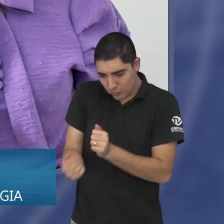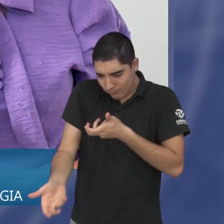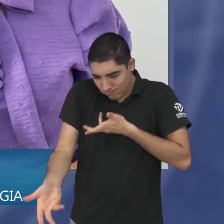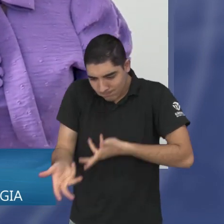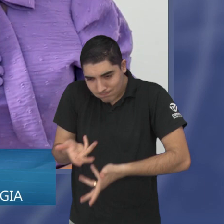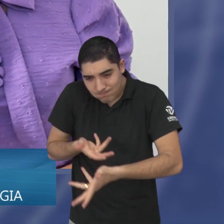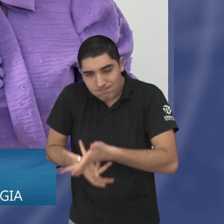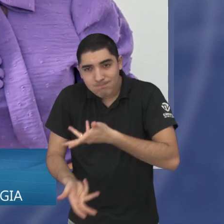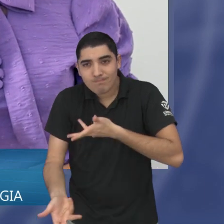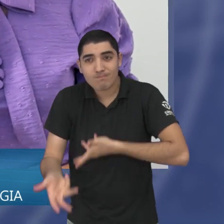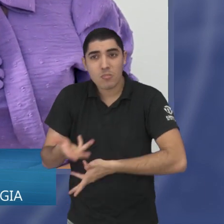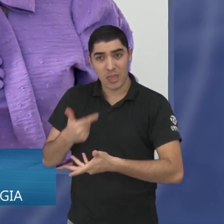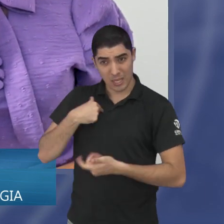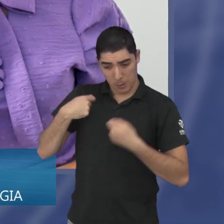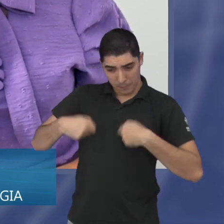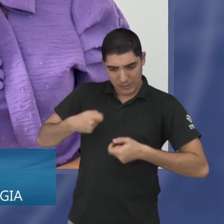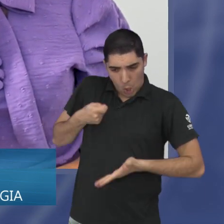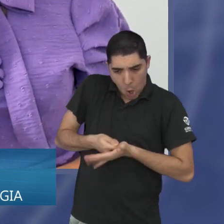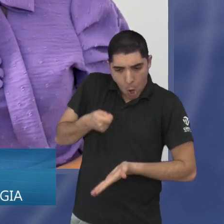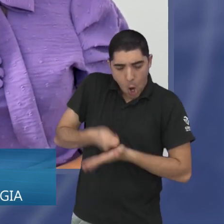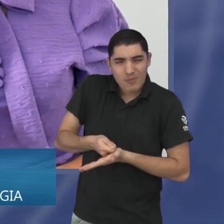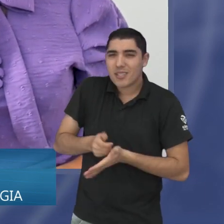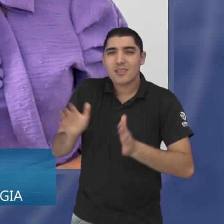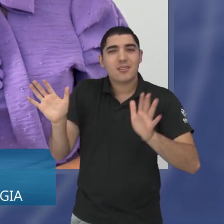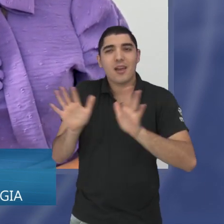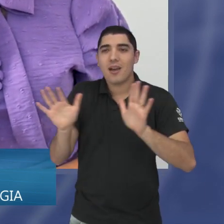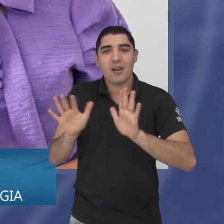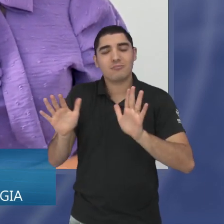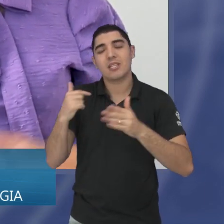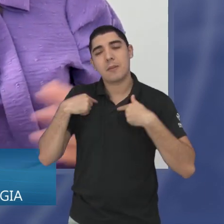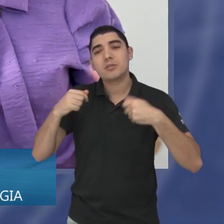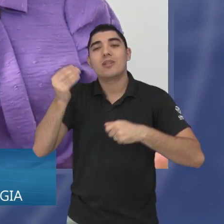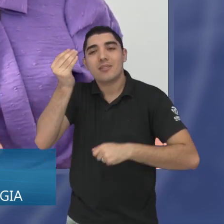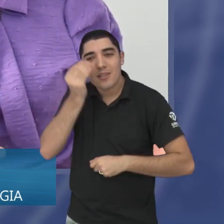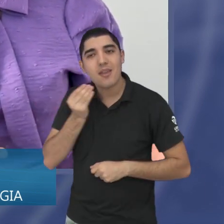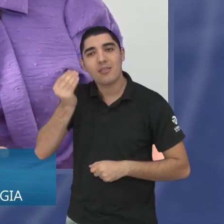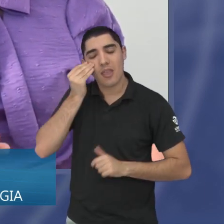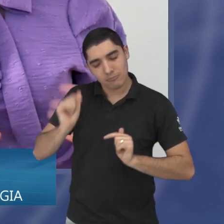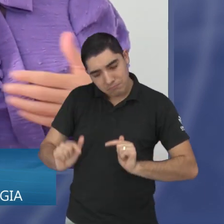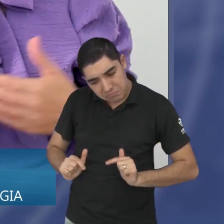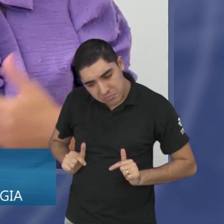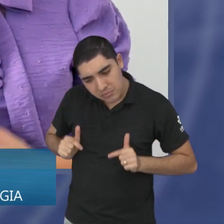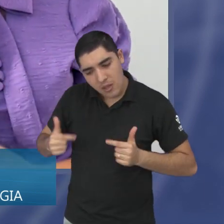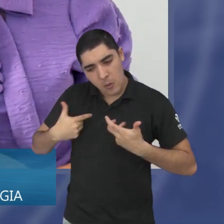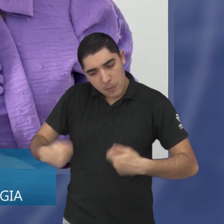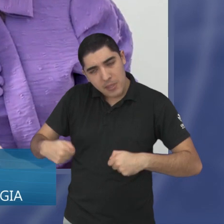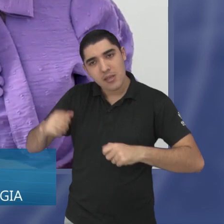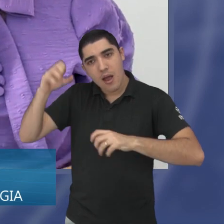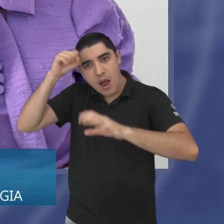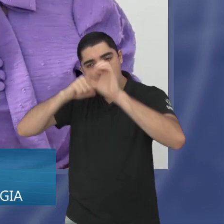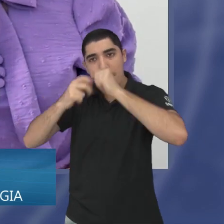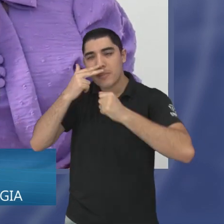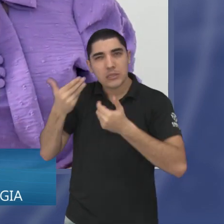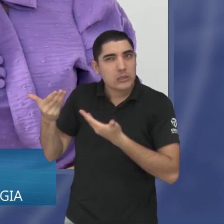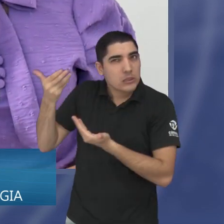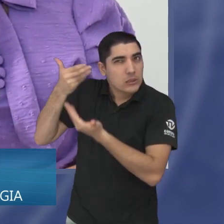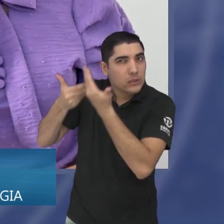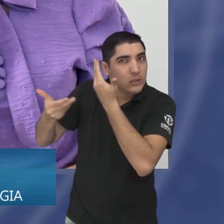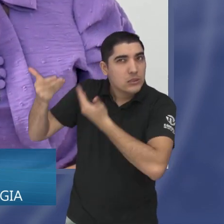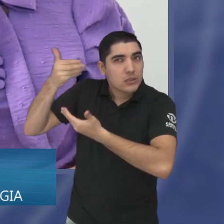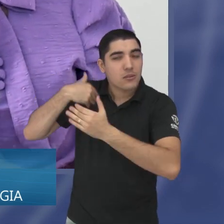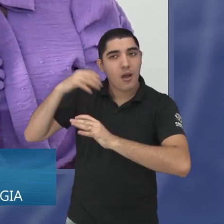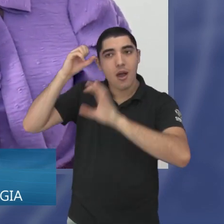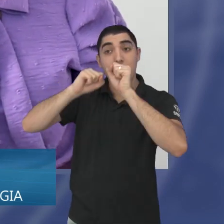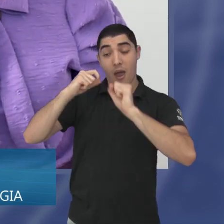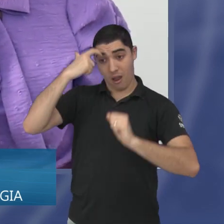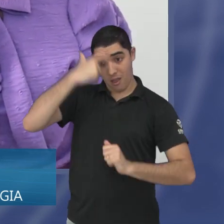aprendendo. E o não se cobrar, mas buscar aprender, tanto com as experiências positivas ou negativas, elas